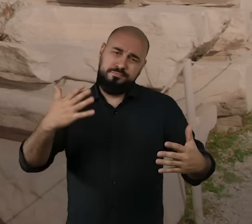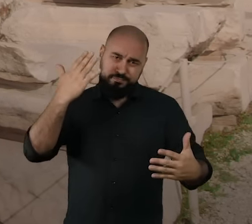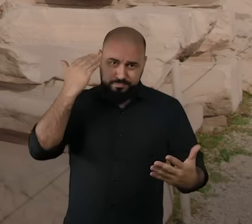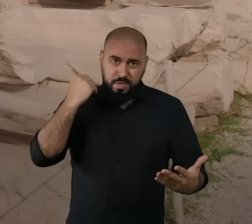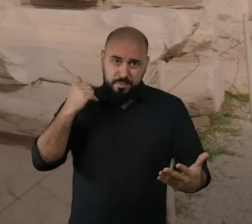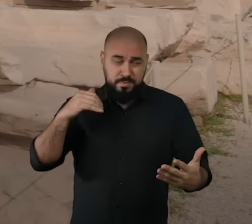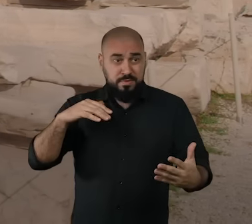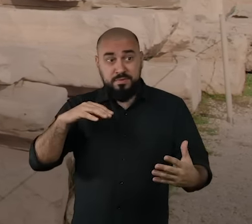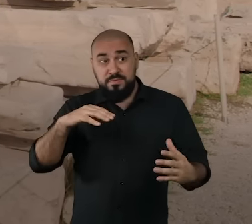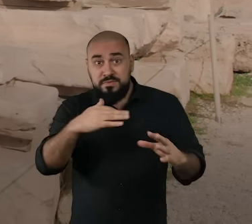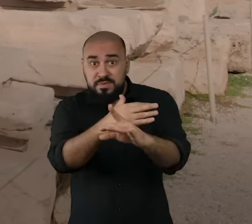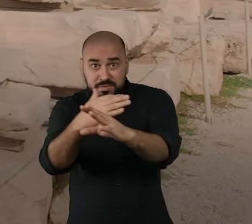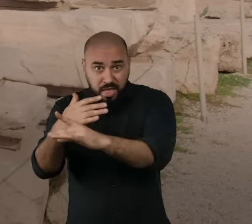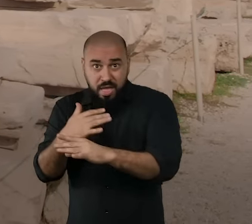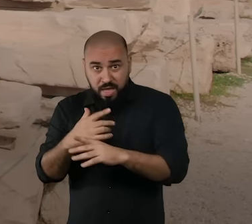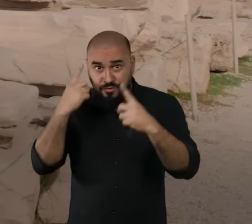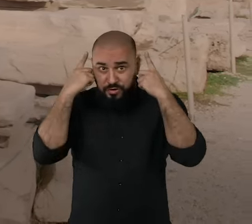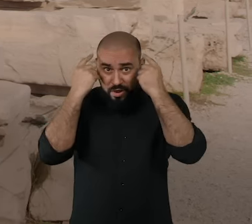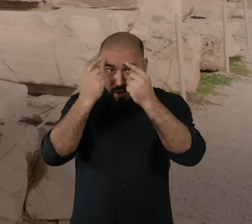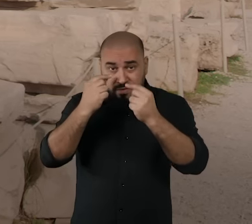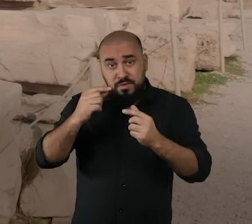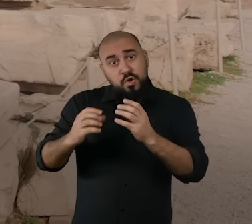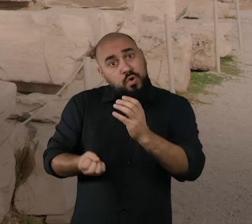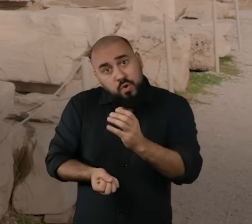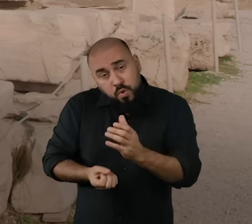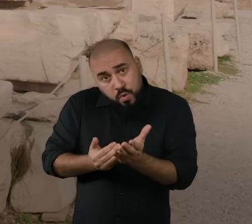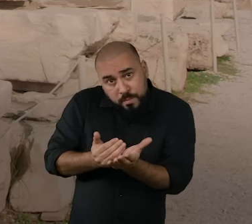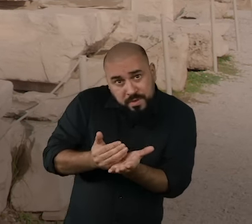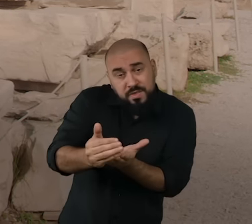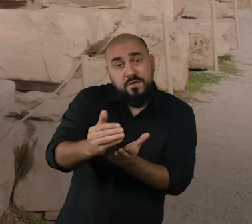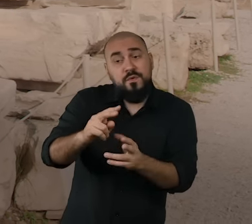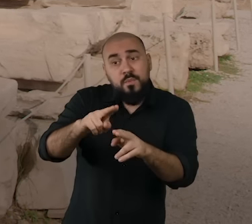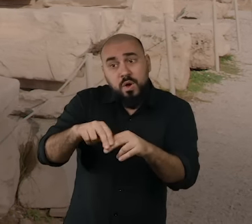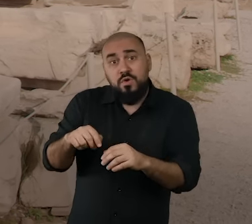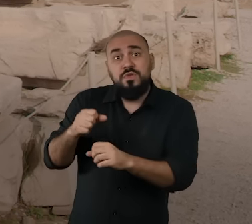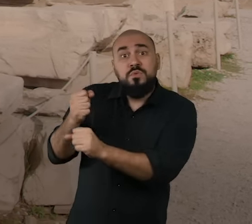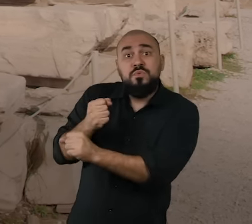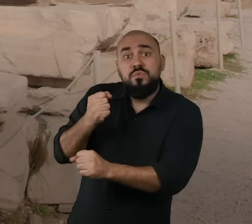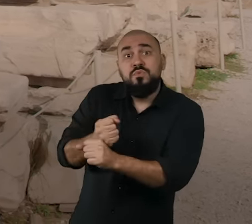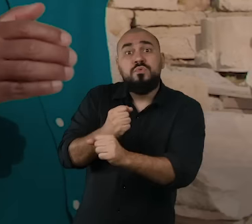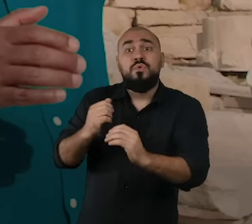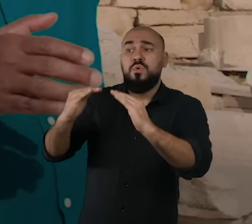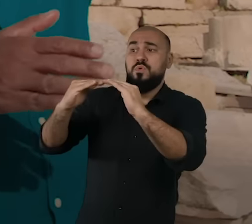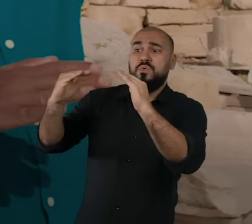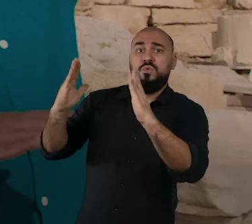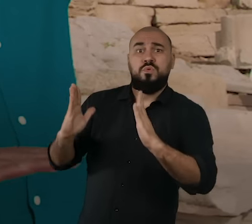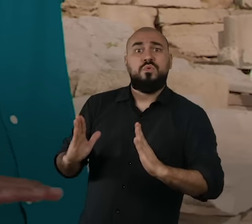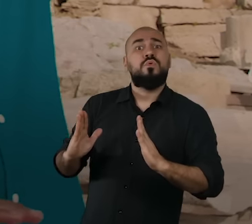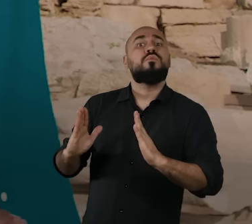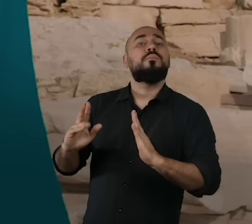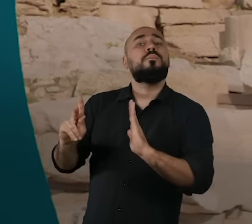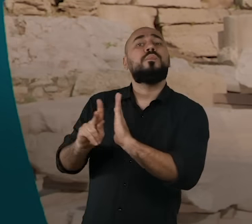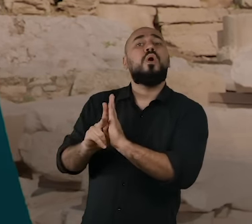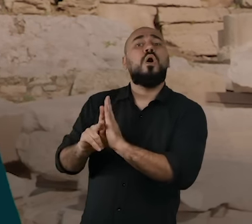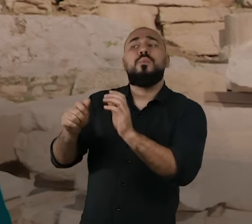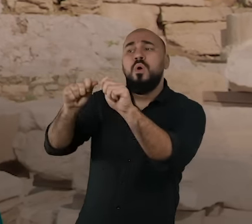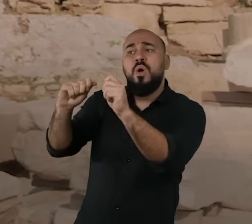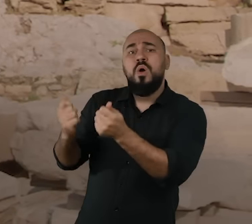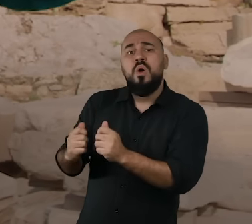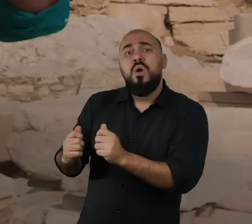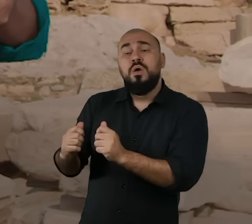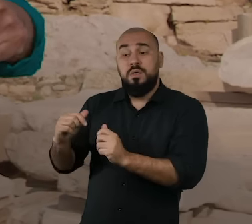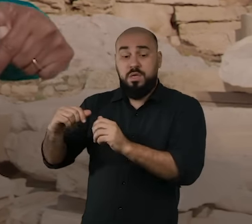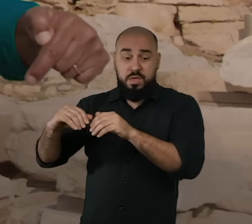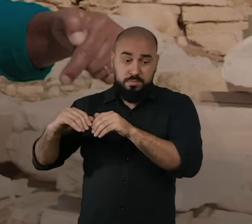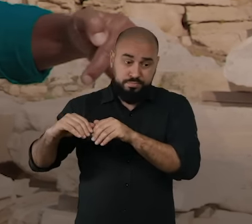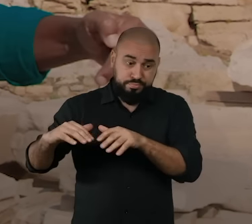Atenas não foi diferente, geralmente começavam por um santuário que era fundado no alto de uma colina, e abaixo eles faziam depois a